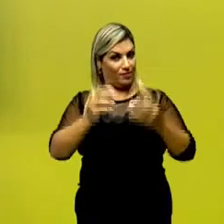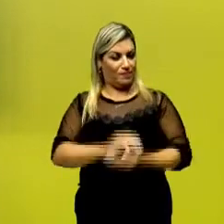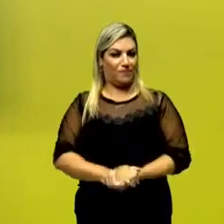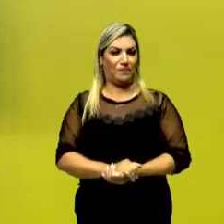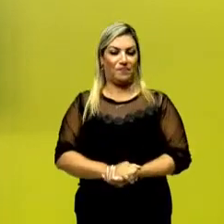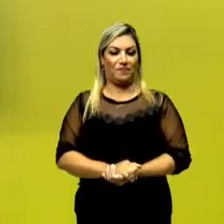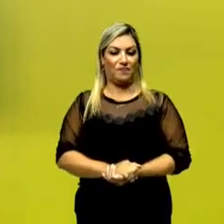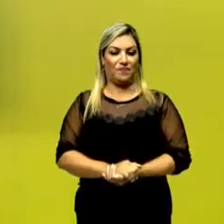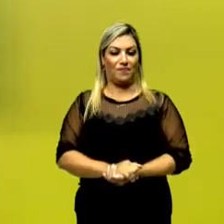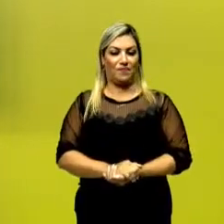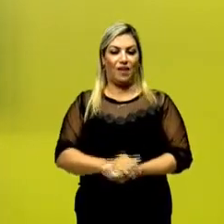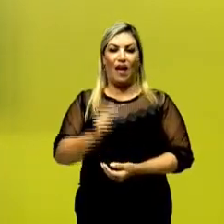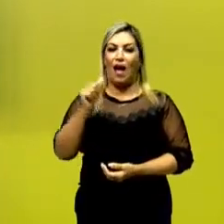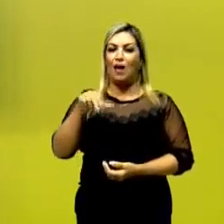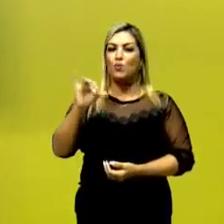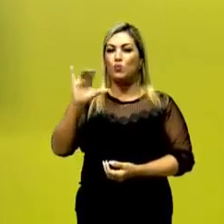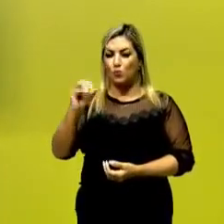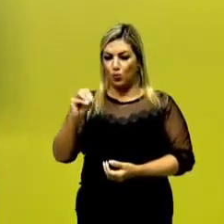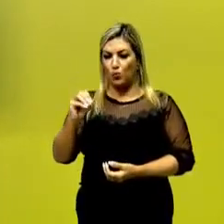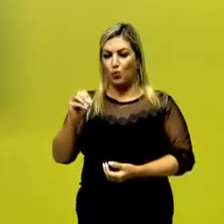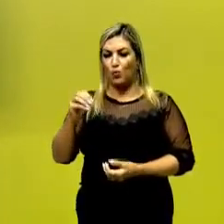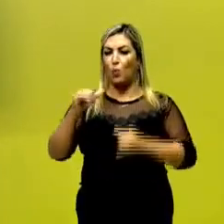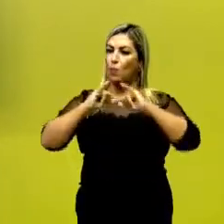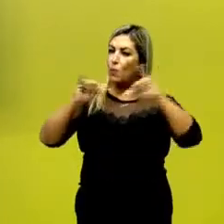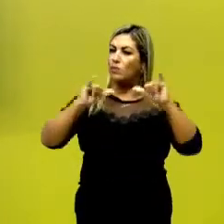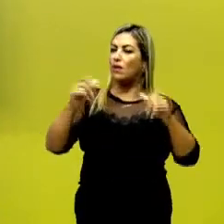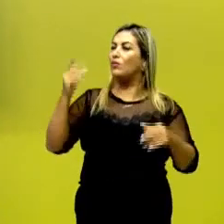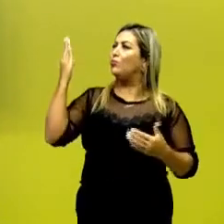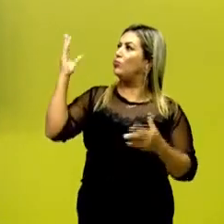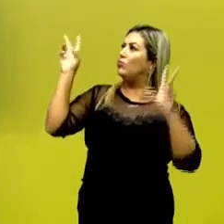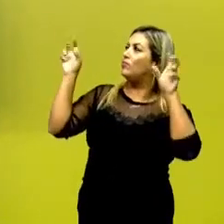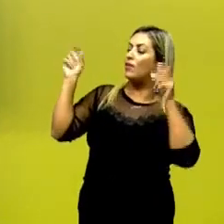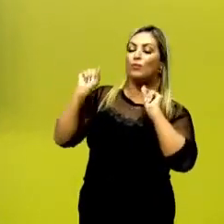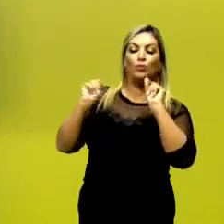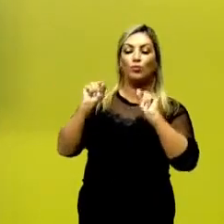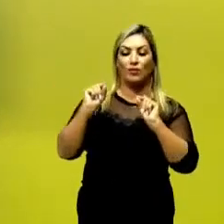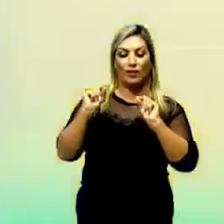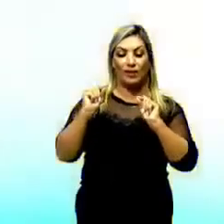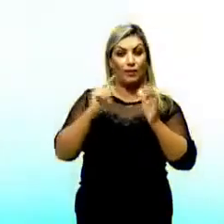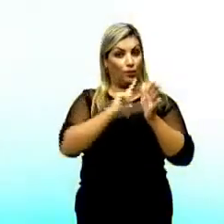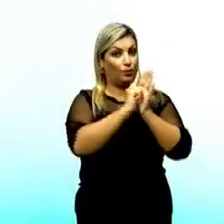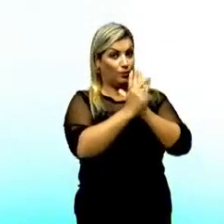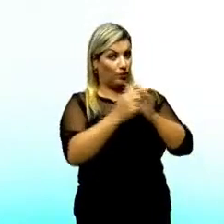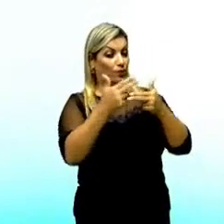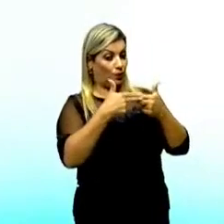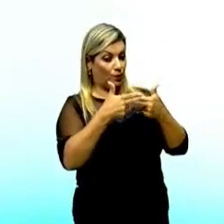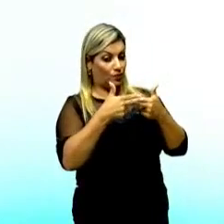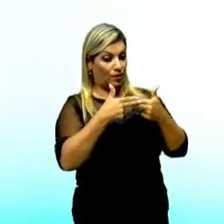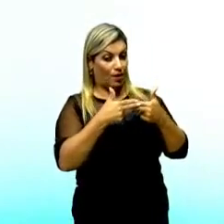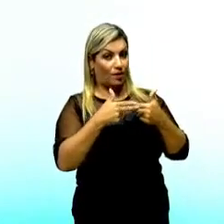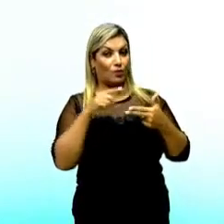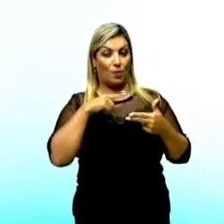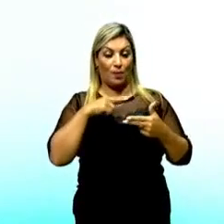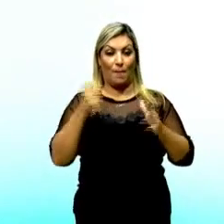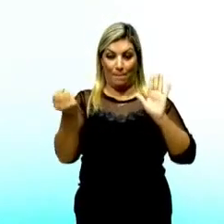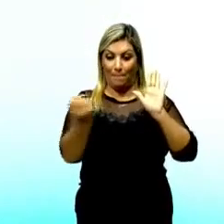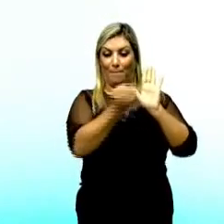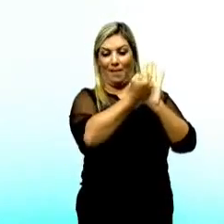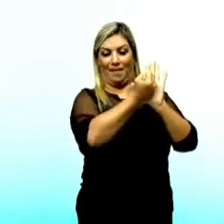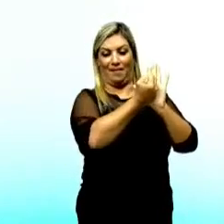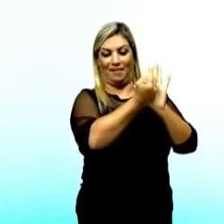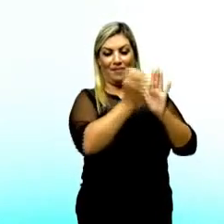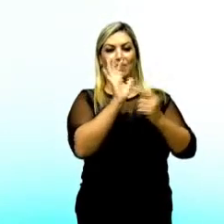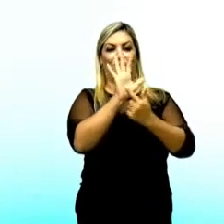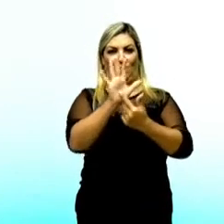Quando nós falamos em anúncio publicitário, o que é um anúncio publicitário? É um gênero usado para promover a marca de um